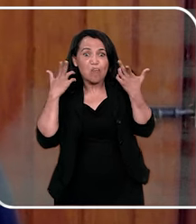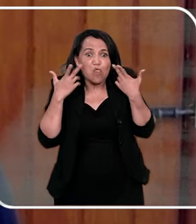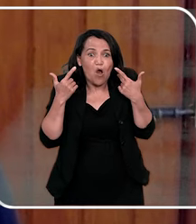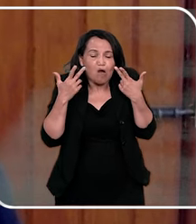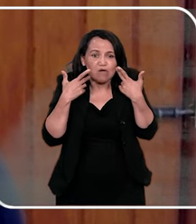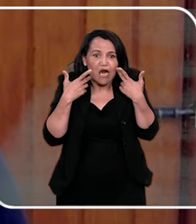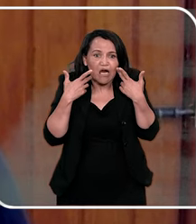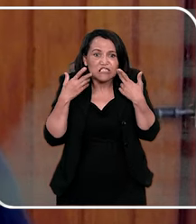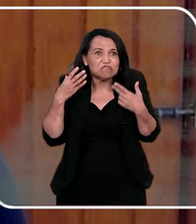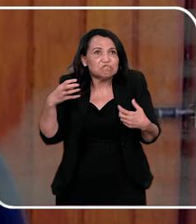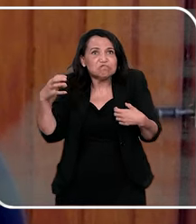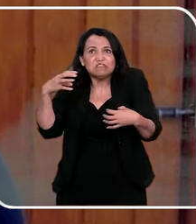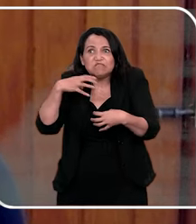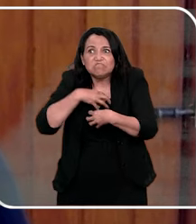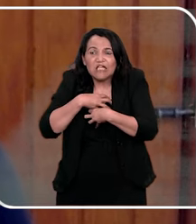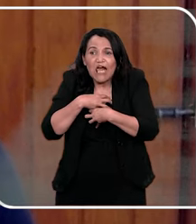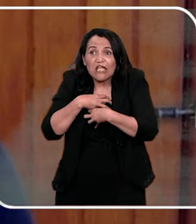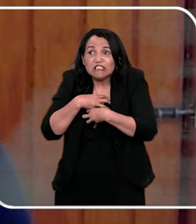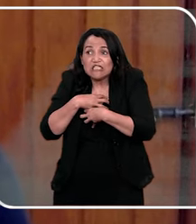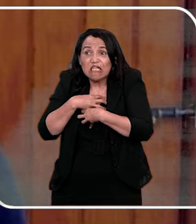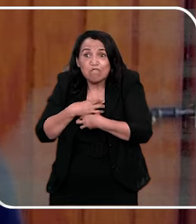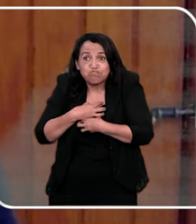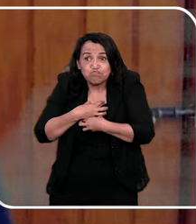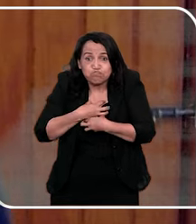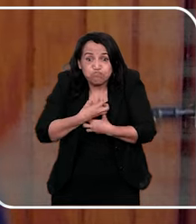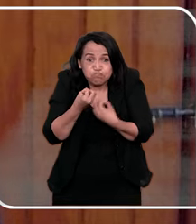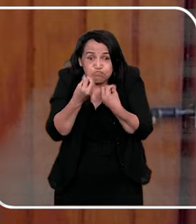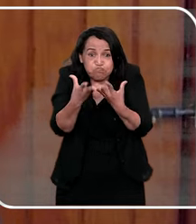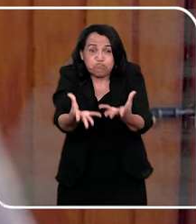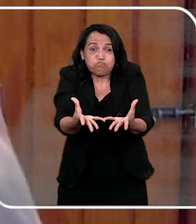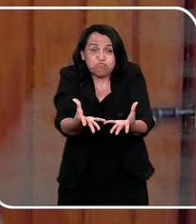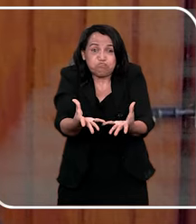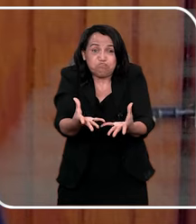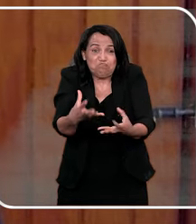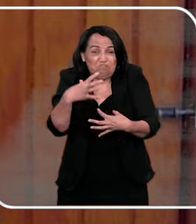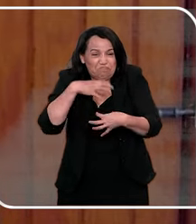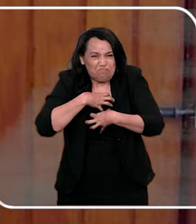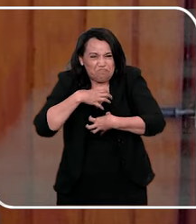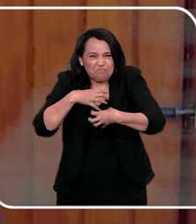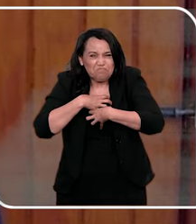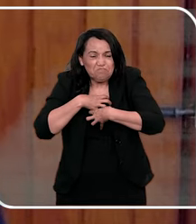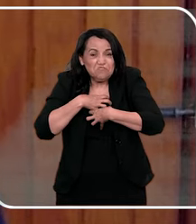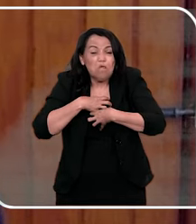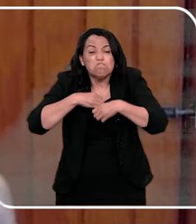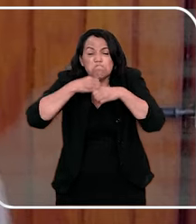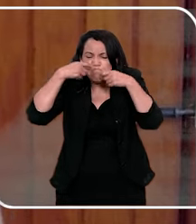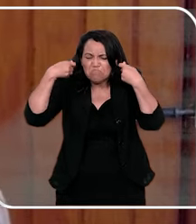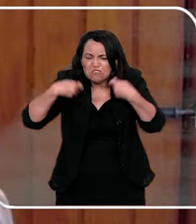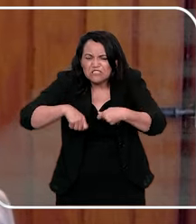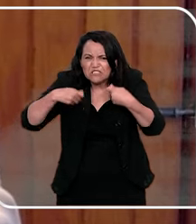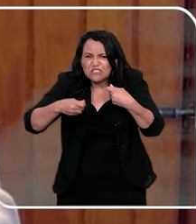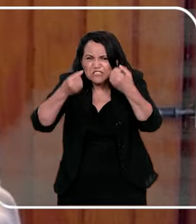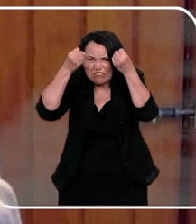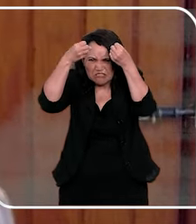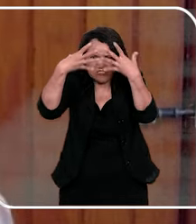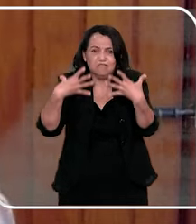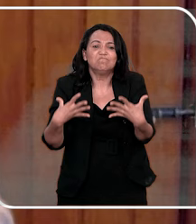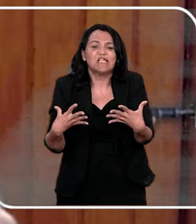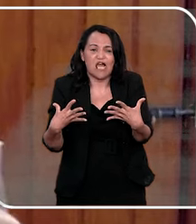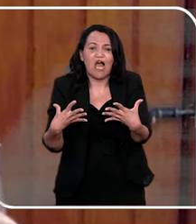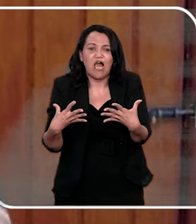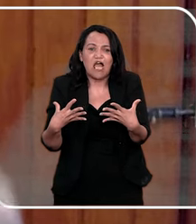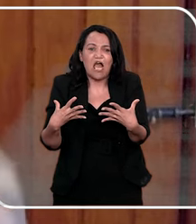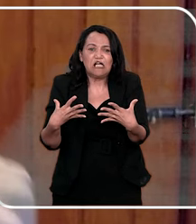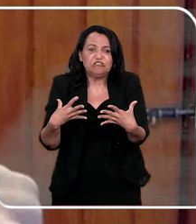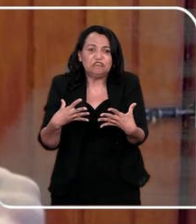não tem esse conhecimento, de tentar culpar a criança, ela vem carregada, do medo da insegurança, e a reforça, e se a gente não reforça, com